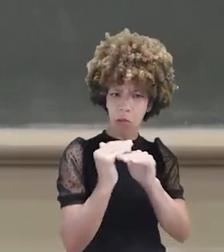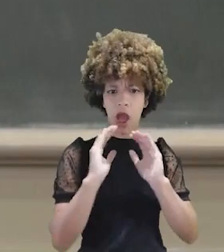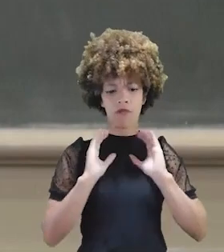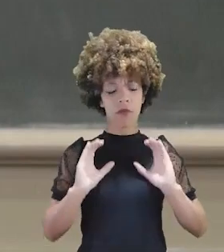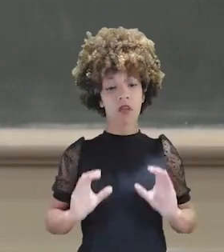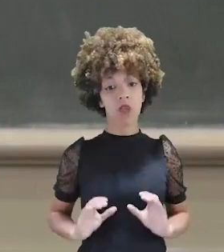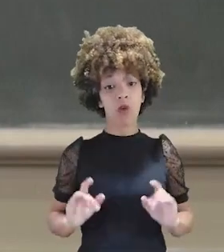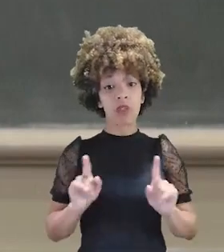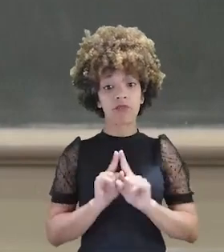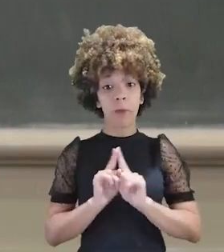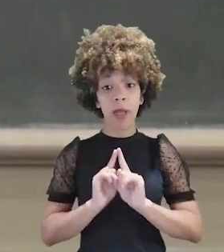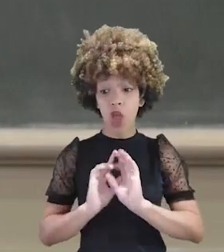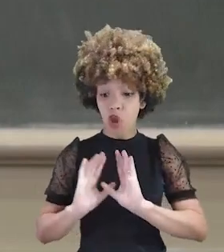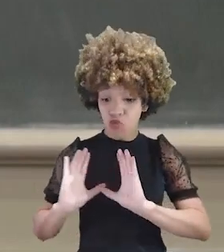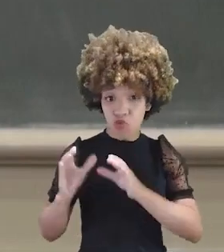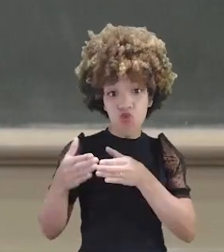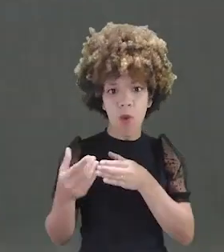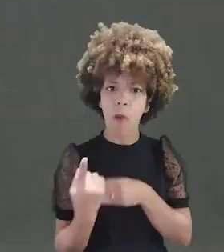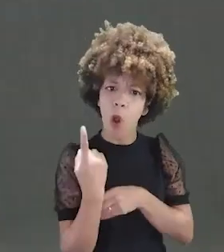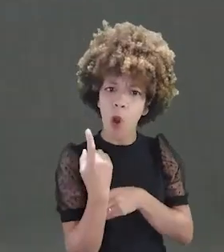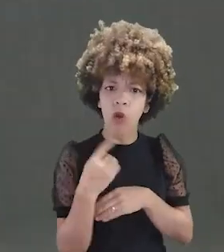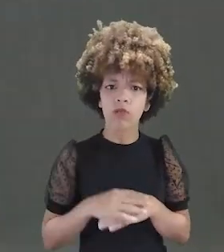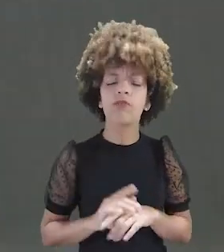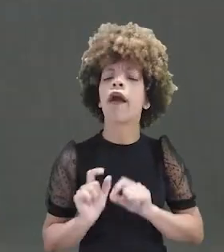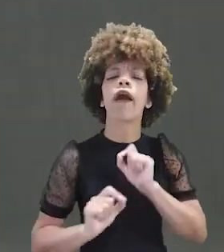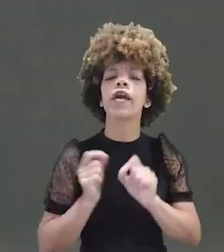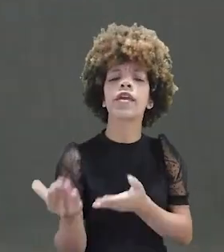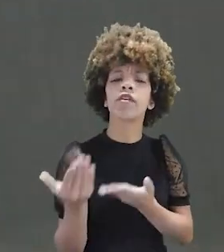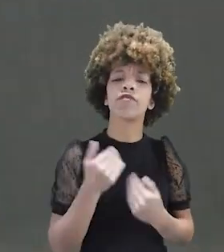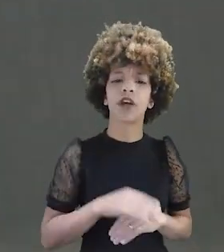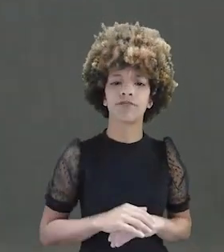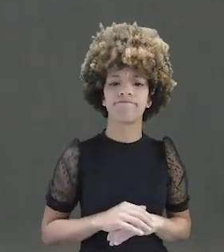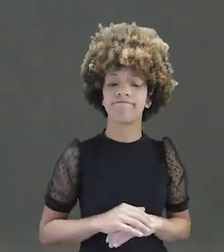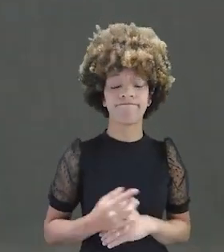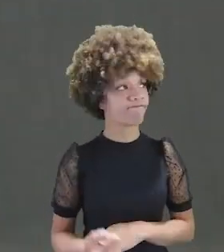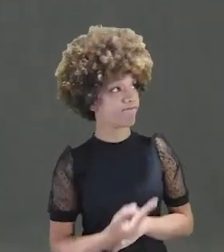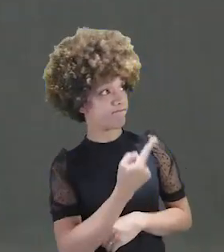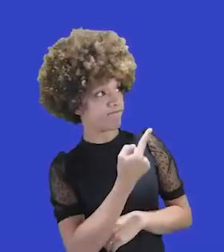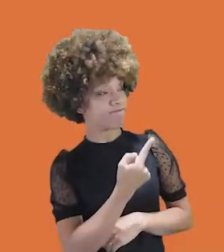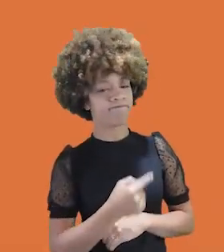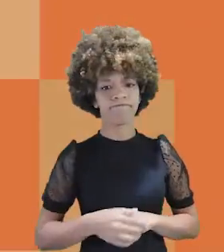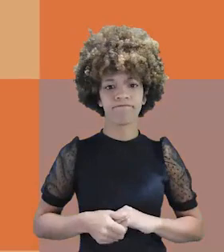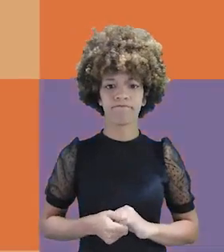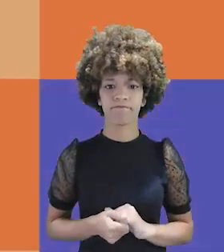cidadãos, de uma mesma comunidade. Quem vem comigo? Põe na lousa.